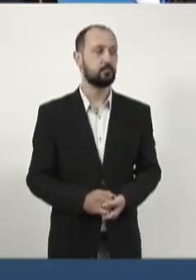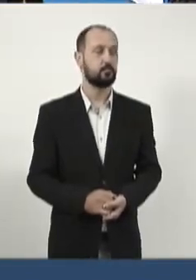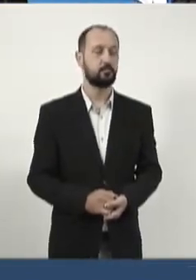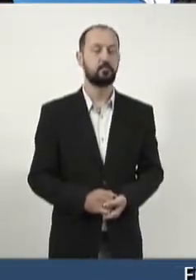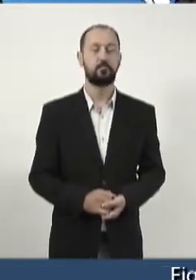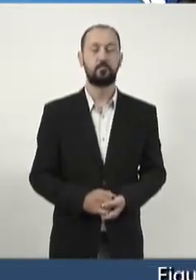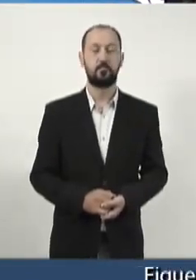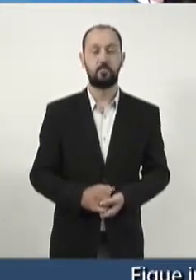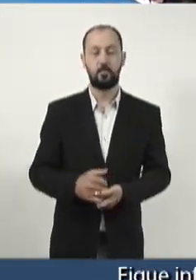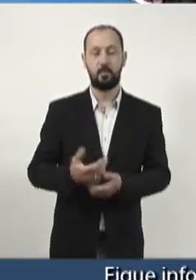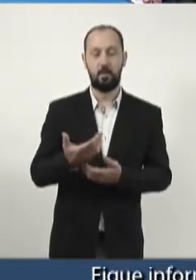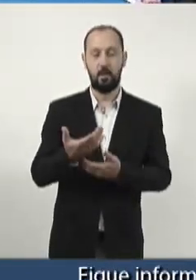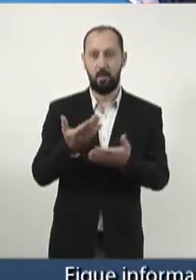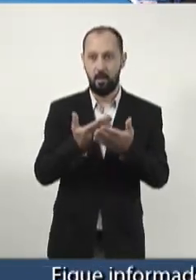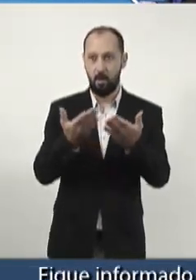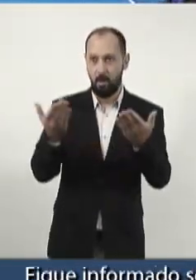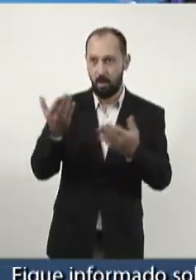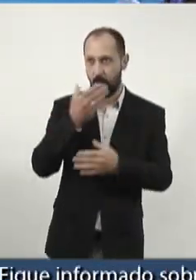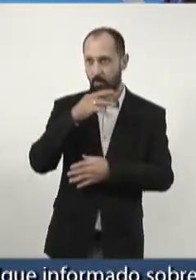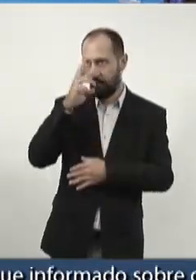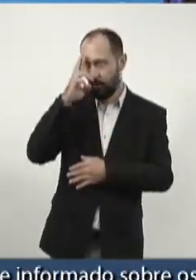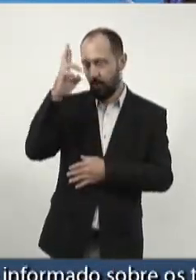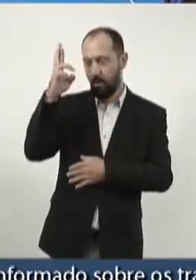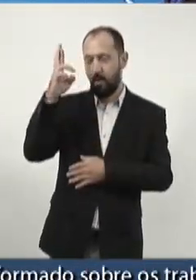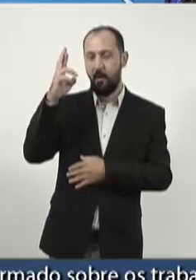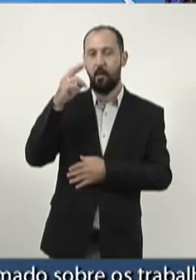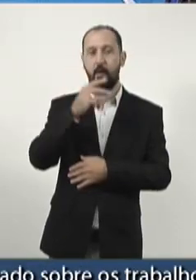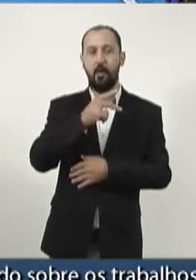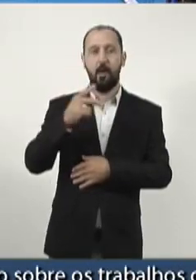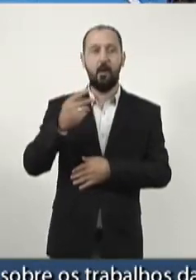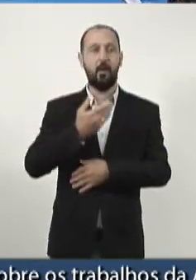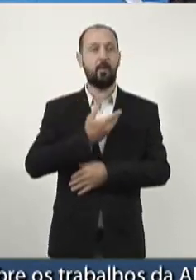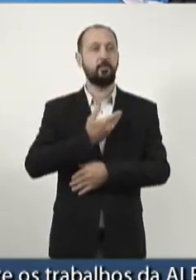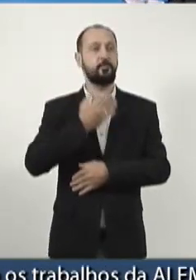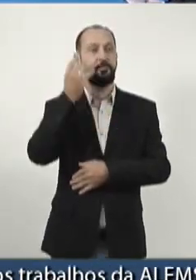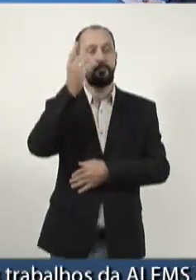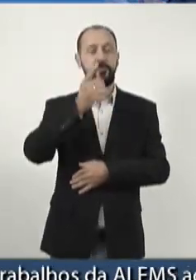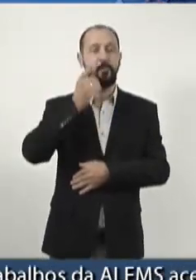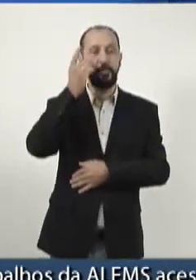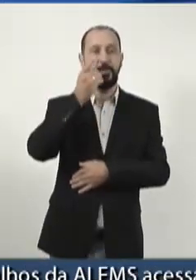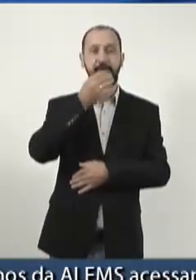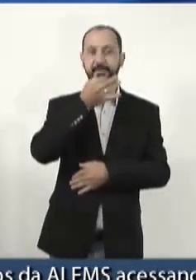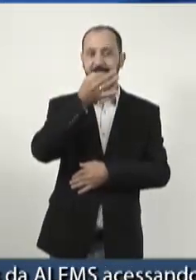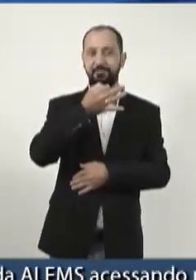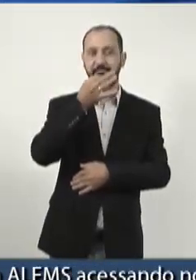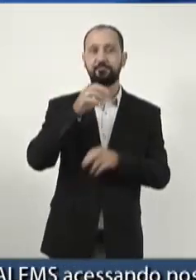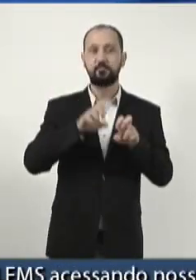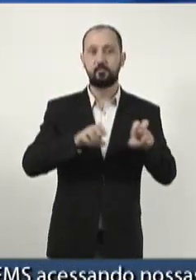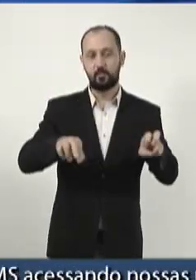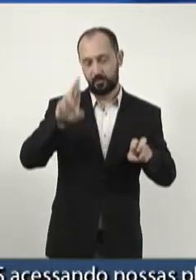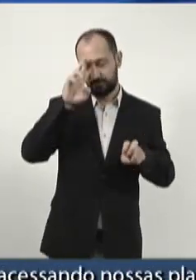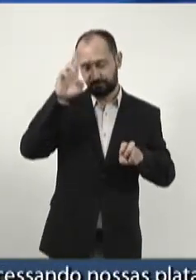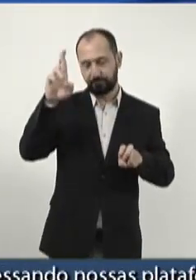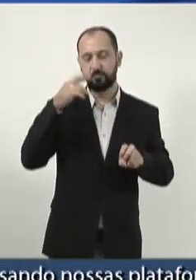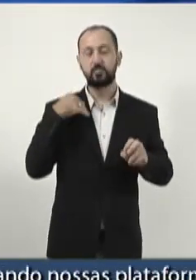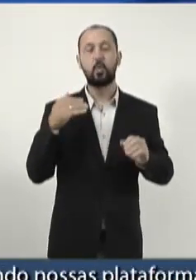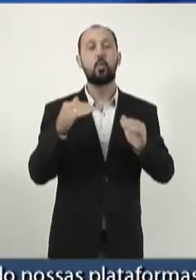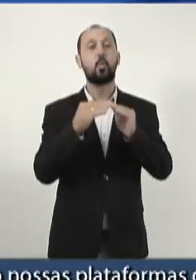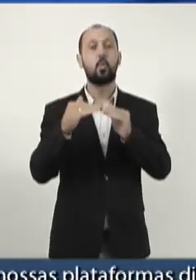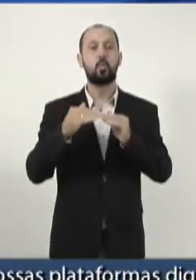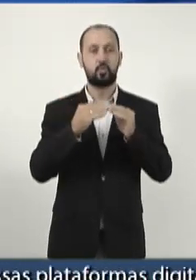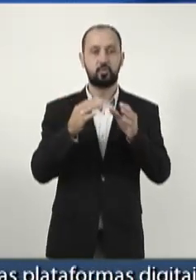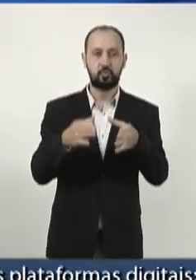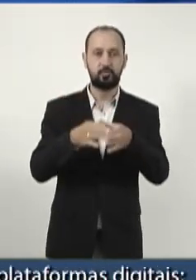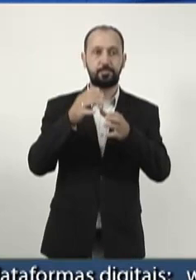Senhor Presidente, colegas parlamentares, eu indico à mesa diretora ouvido colendo plenário